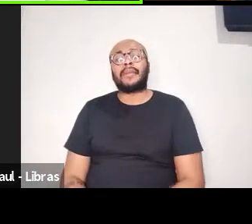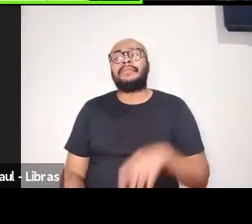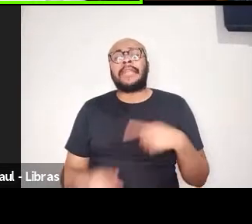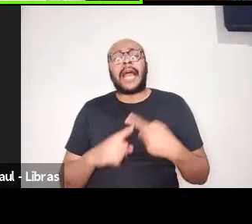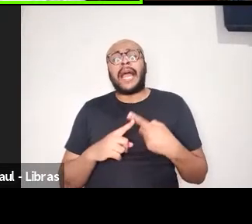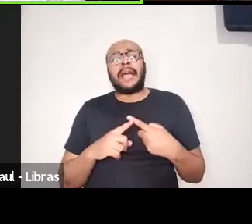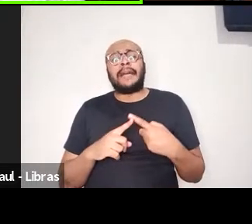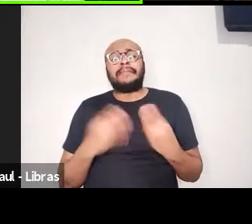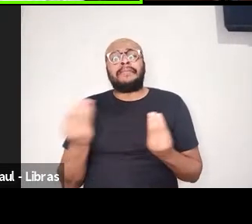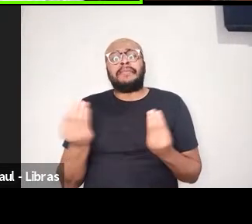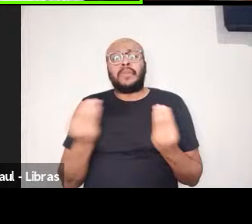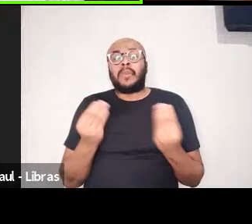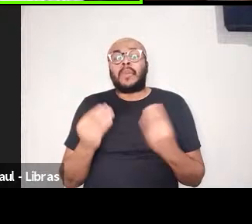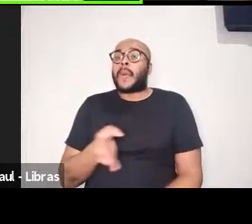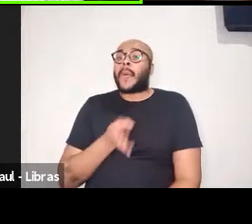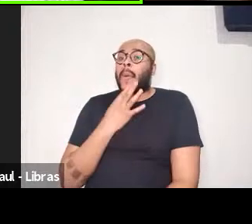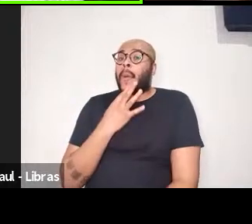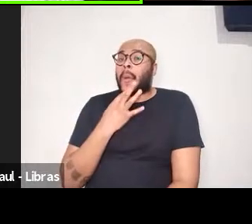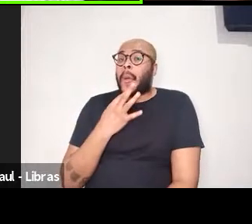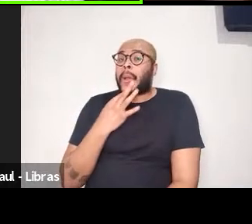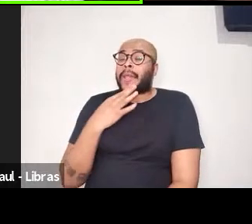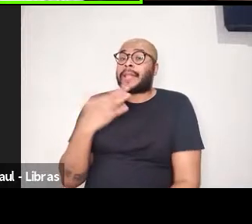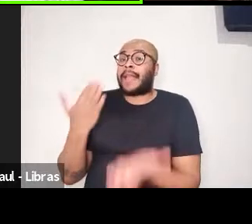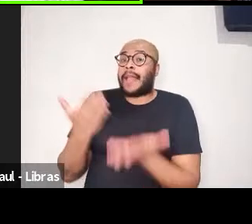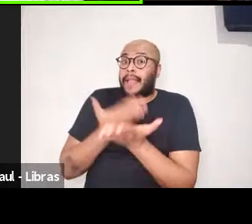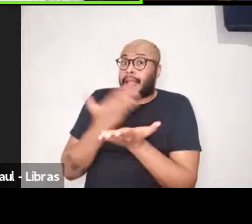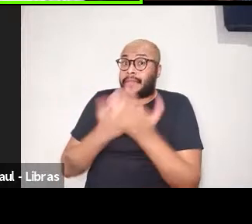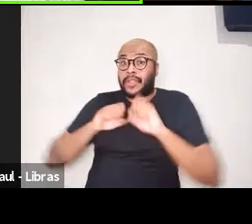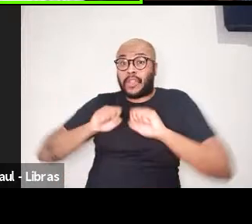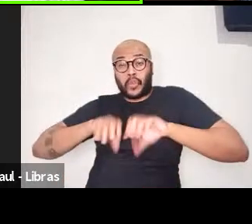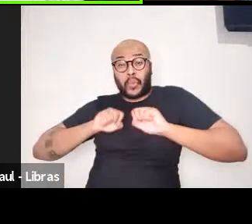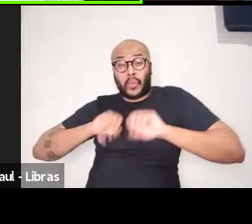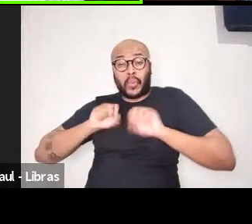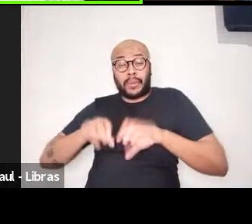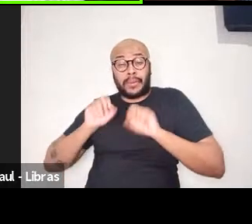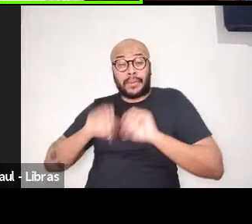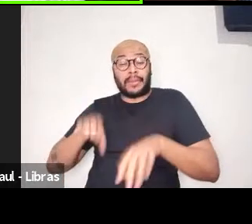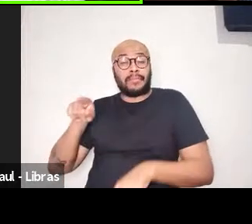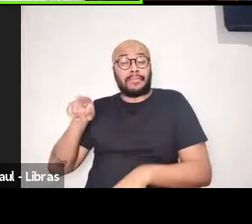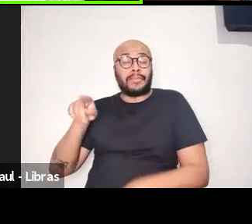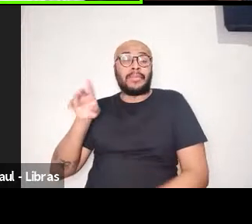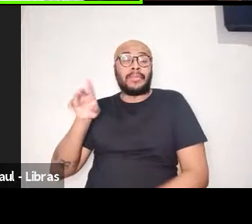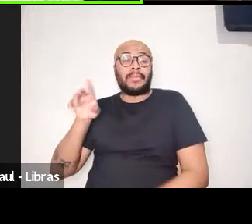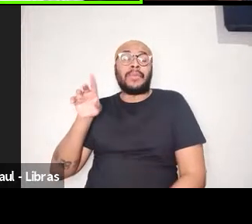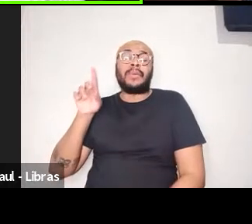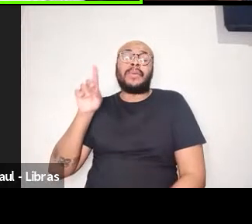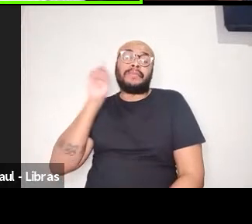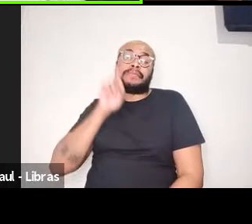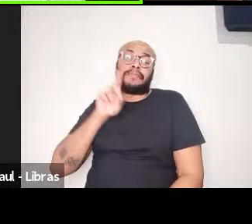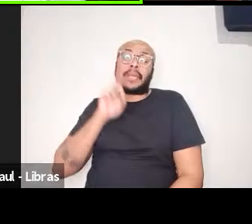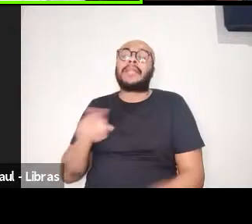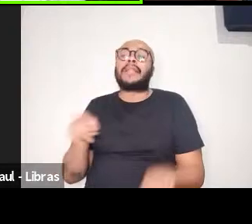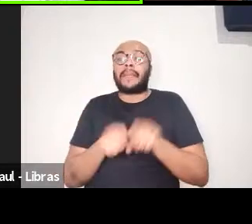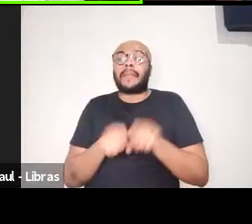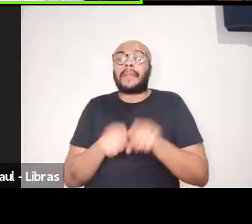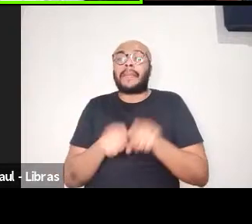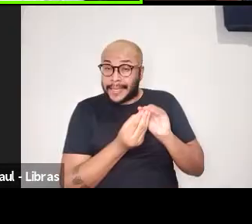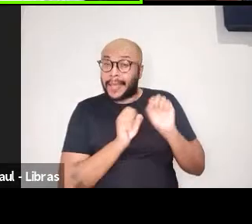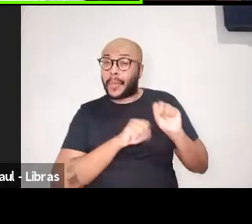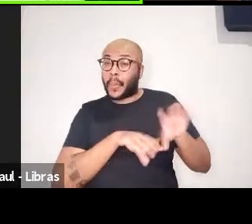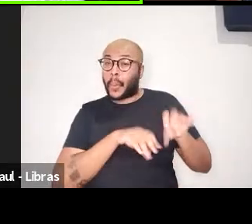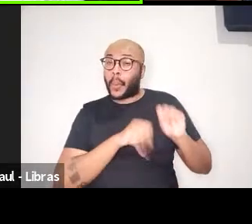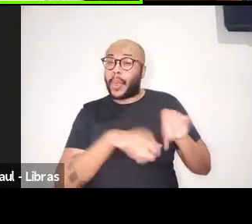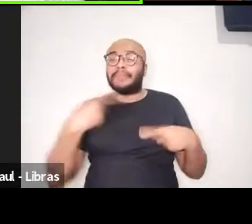conhecendo a Education Review, as resenhas educativas, e debatendo conosco sobre